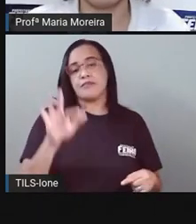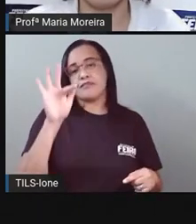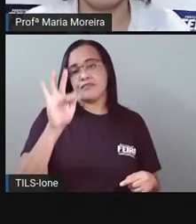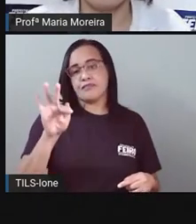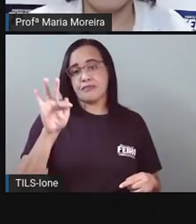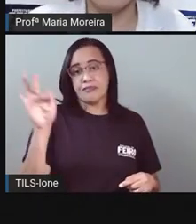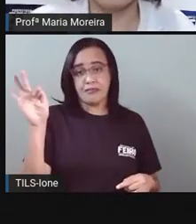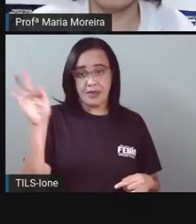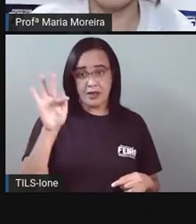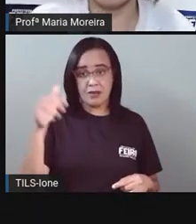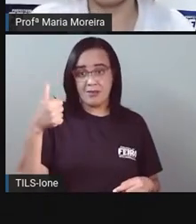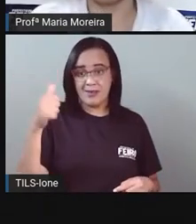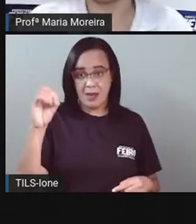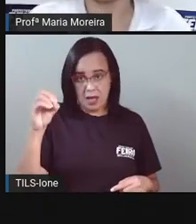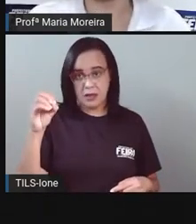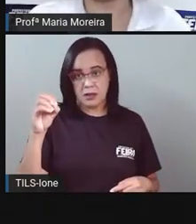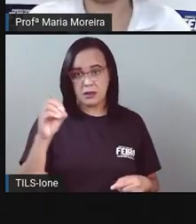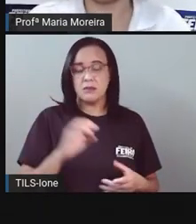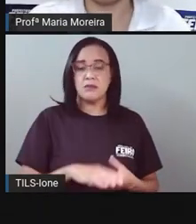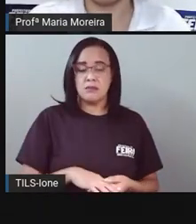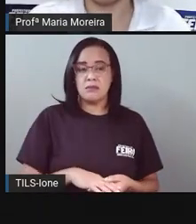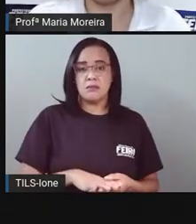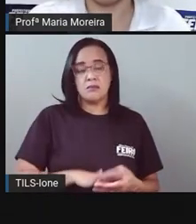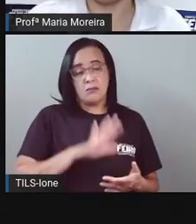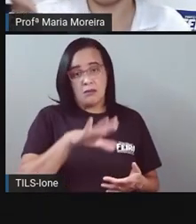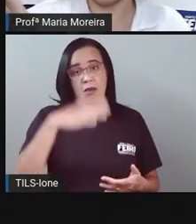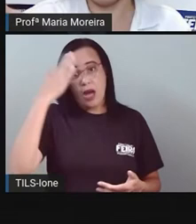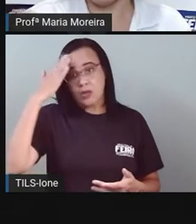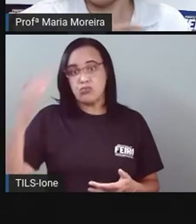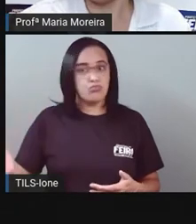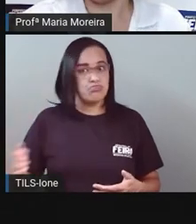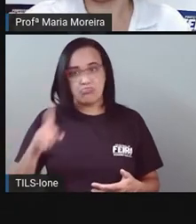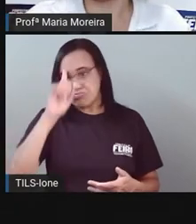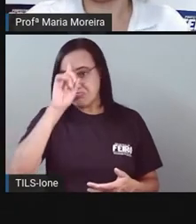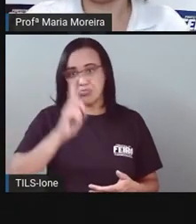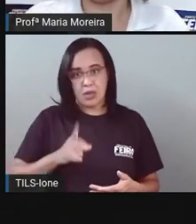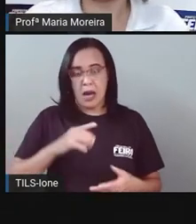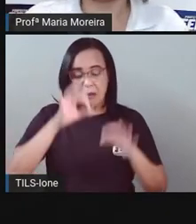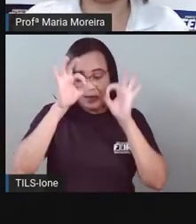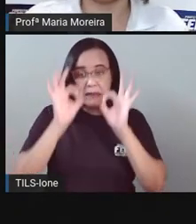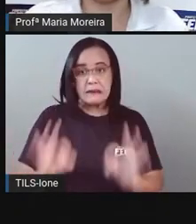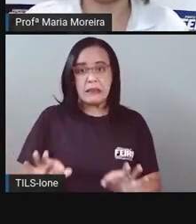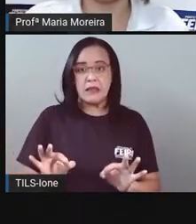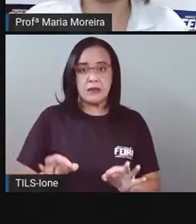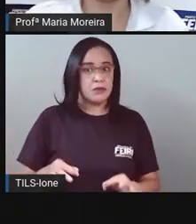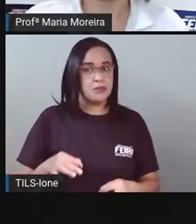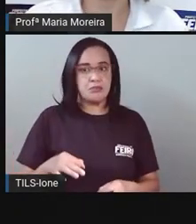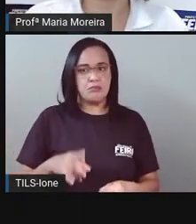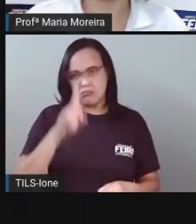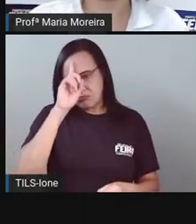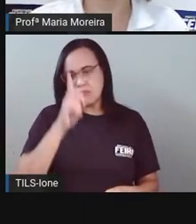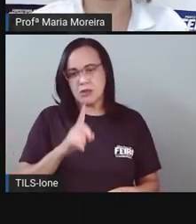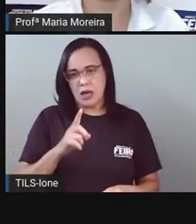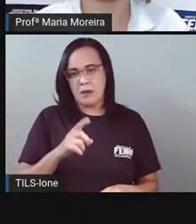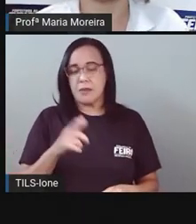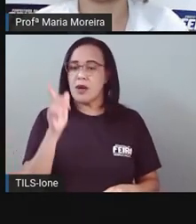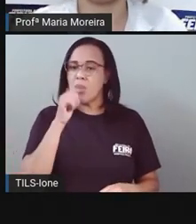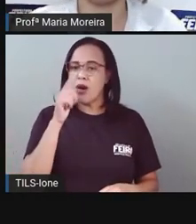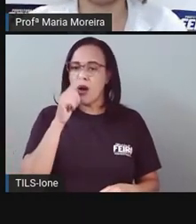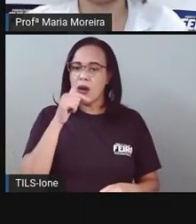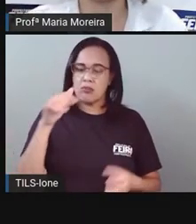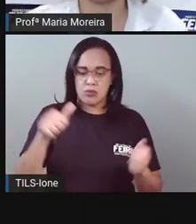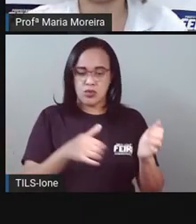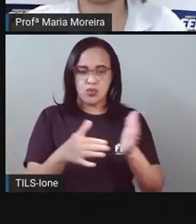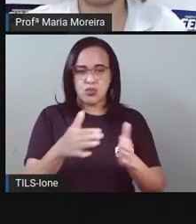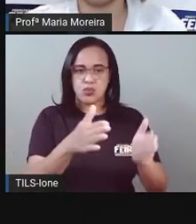como Falar com exatidão E aí, né? Tem esse riacho aí Que obviamente Foi após